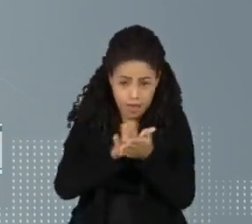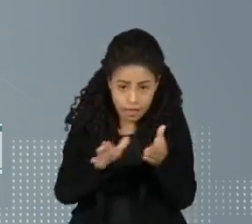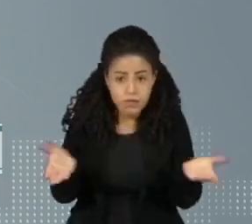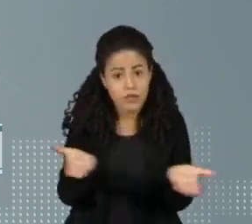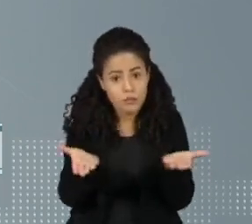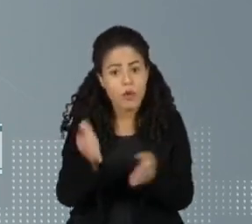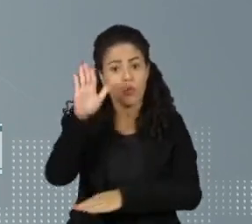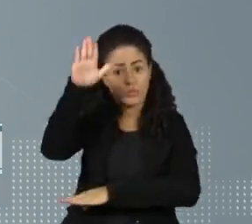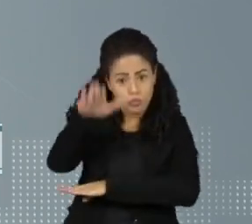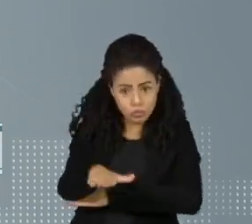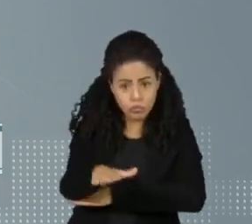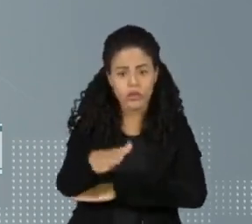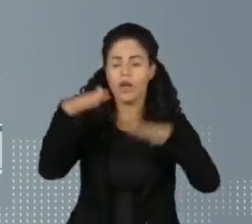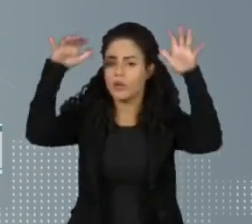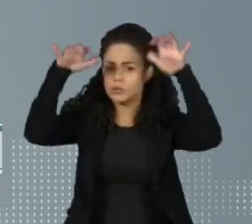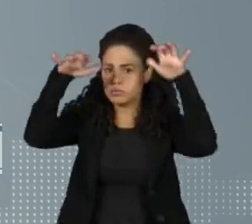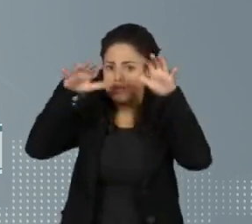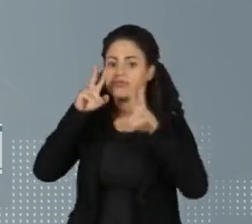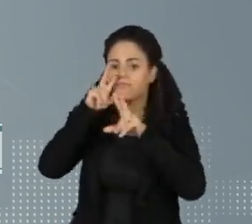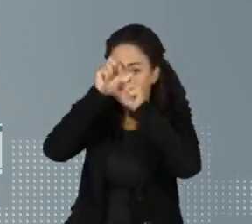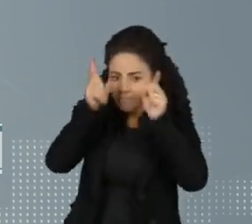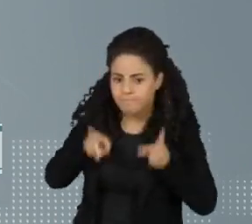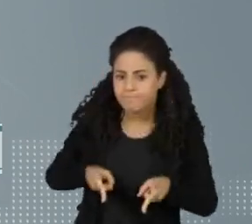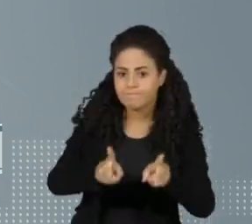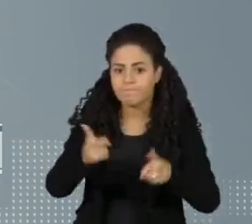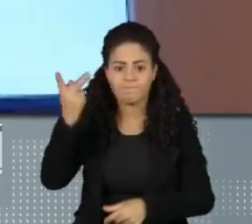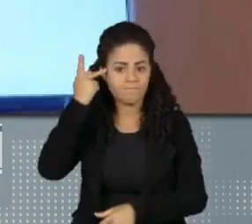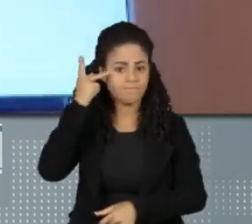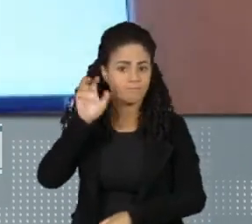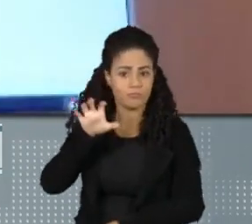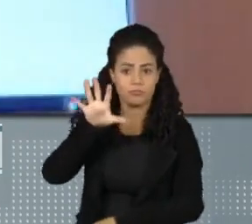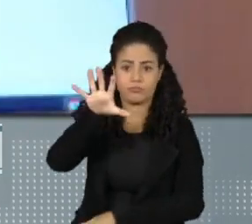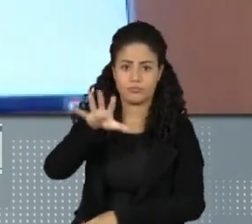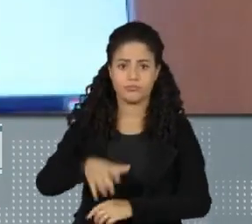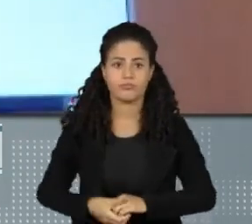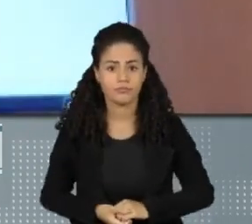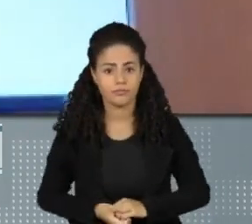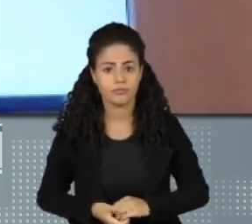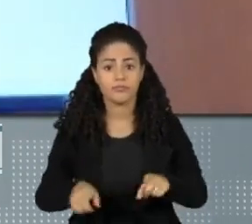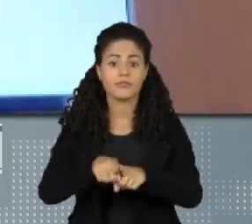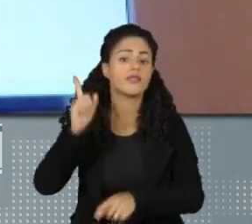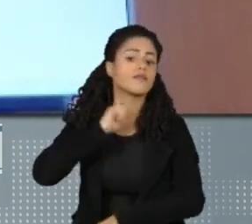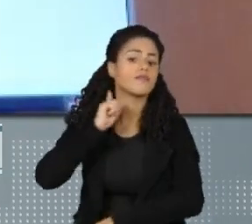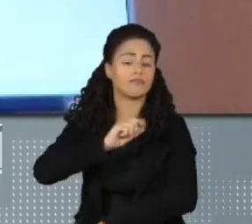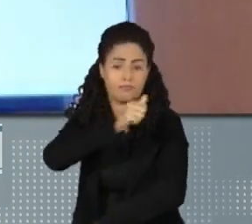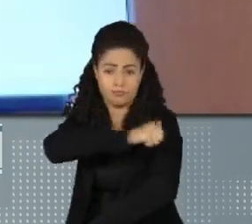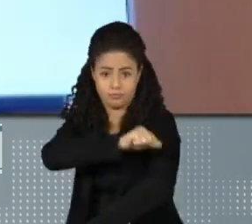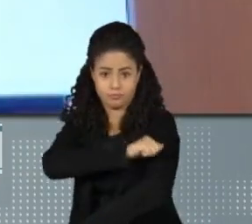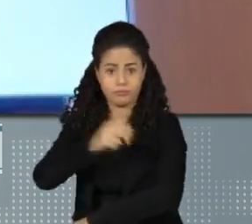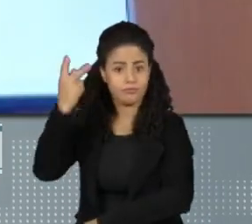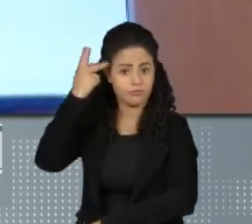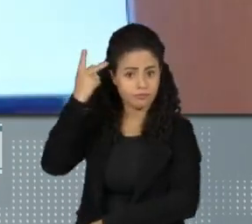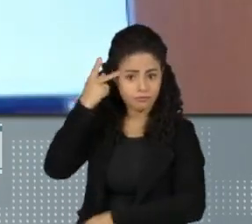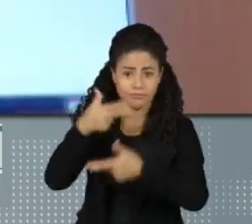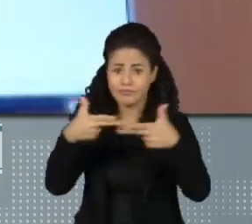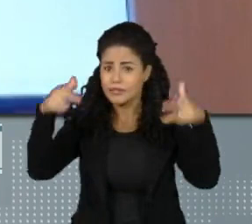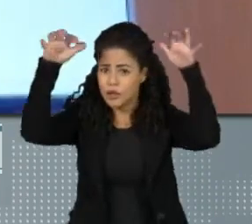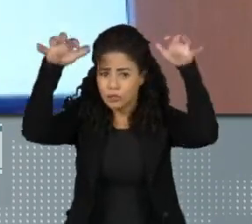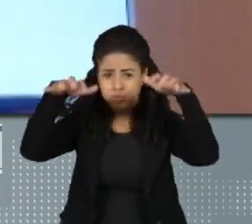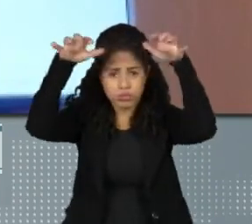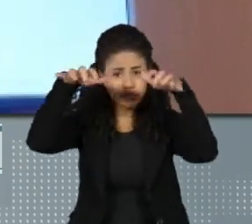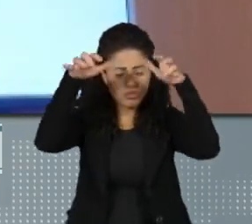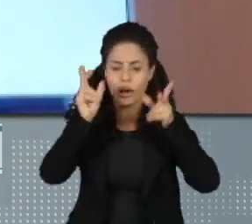hoje, a previsão é de chuva forte em todo o estado de São Paulo. Em Minas Gerais, Rio de Janeiro, São Paulo está na roda dessas chuvas,